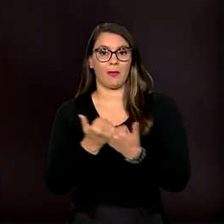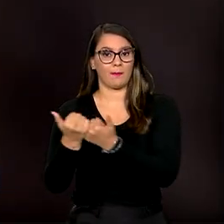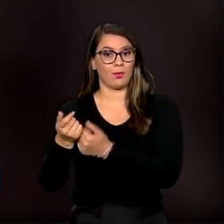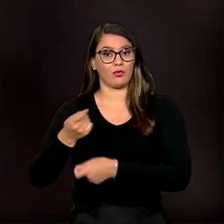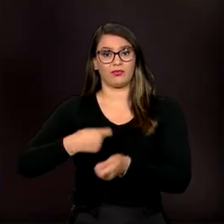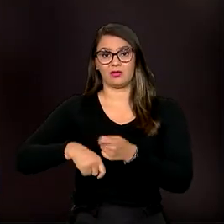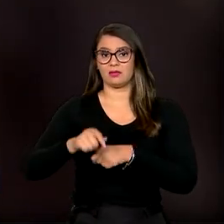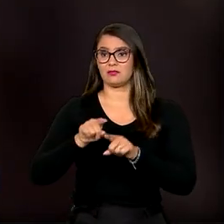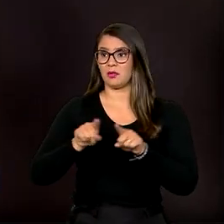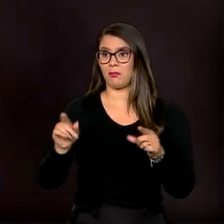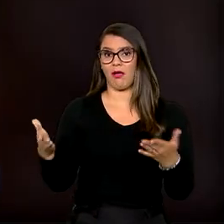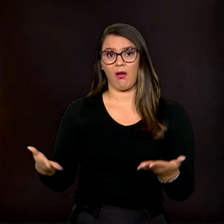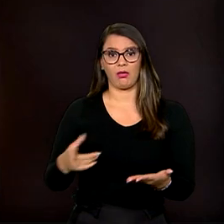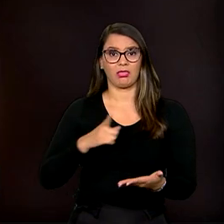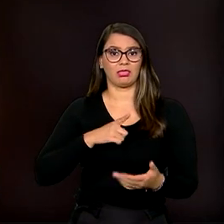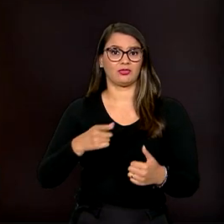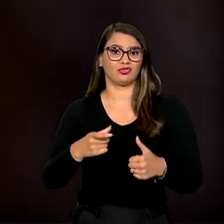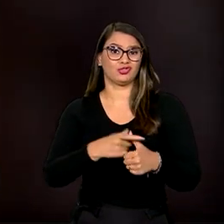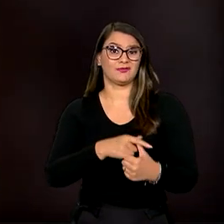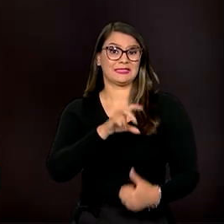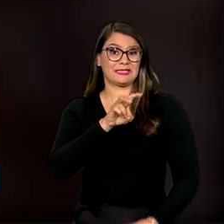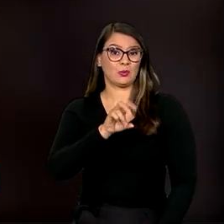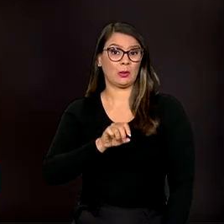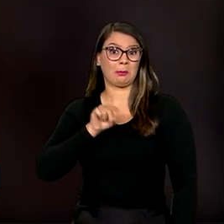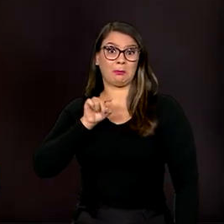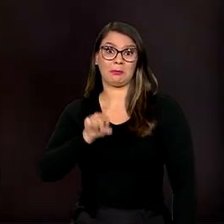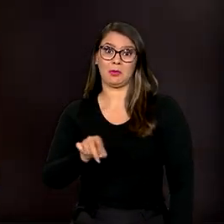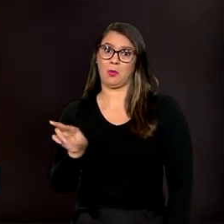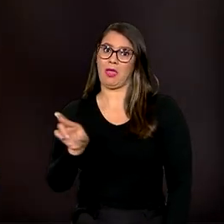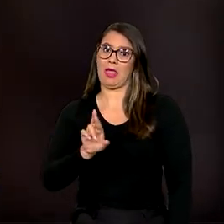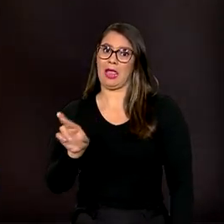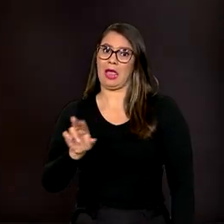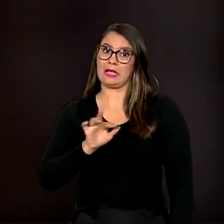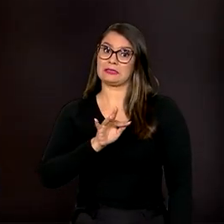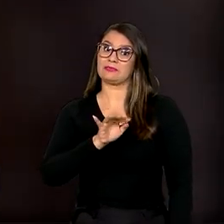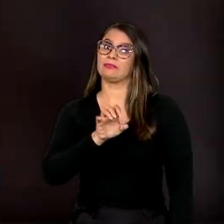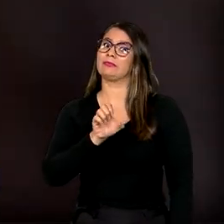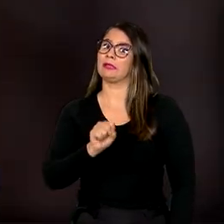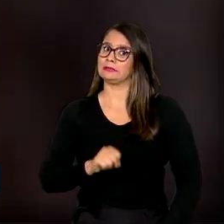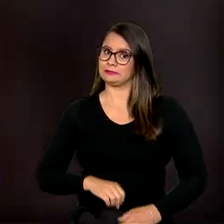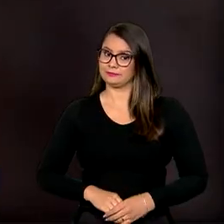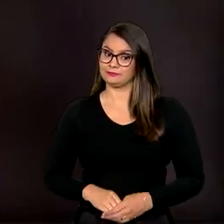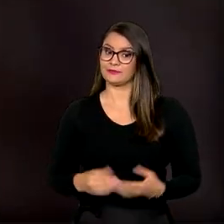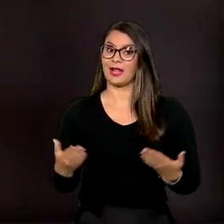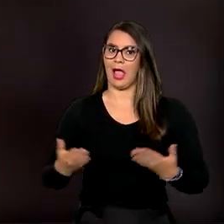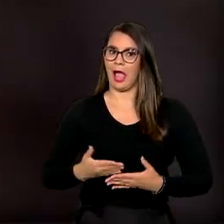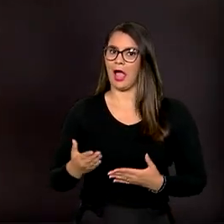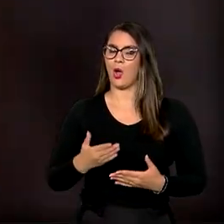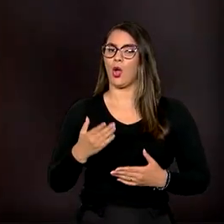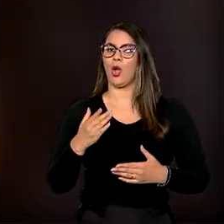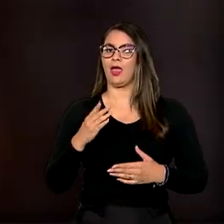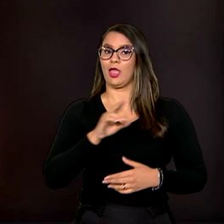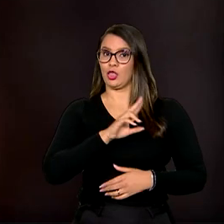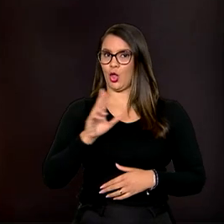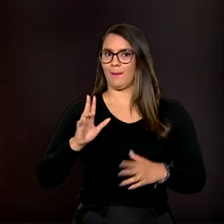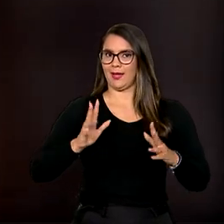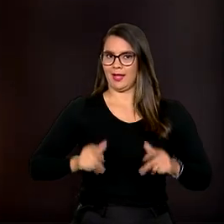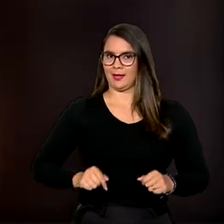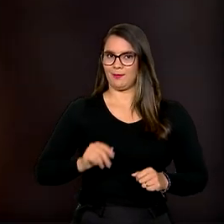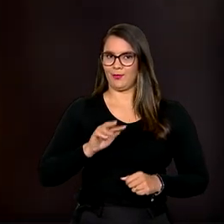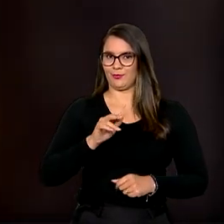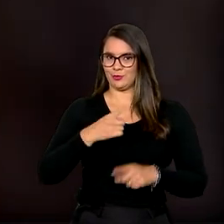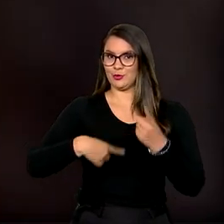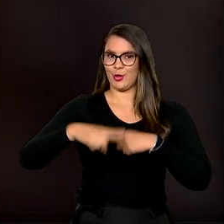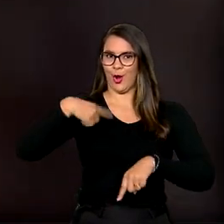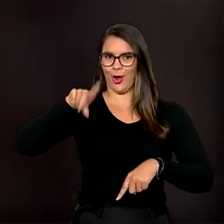mas hoje ainda tem uma dívida de 50 mil reais com o FIES. A gente tem o desenrola agora, que vai sair na segunda-feira, voltado para o FIES.